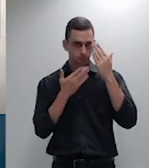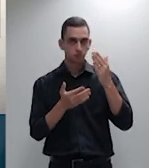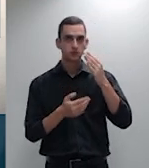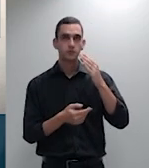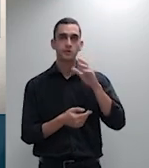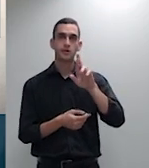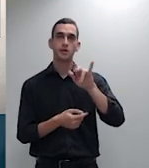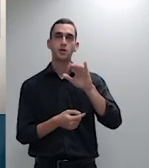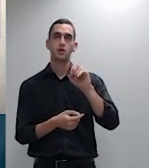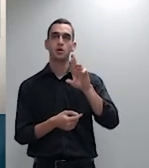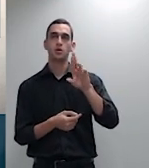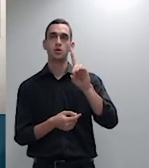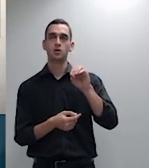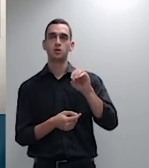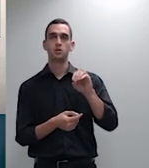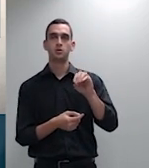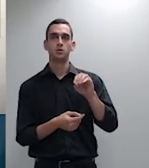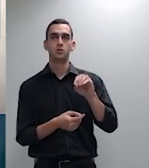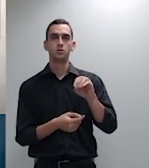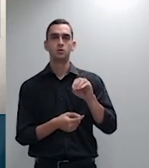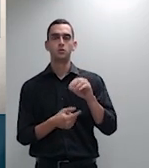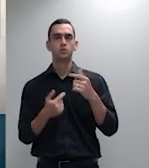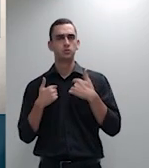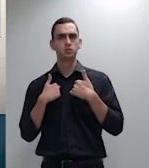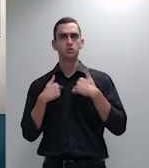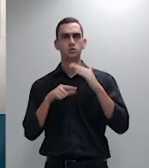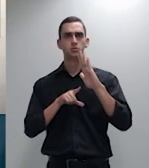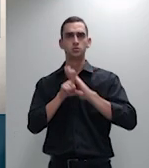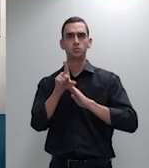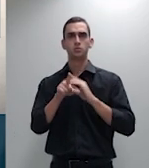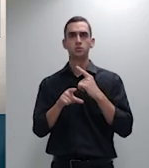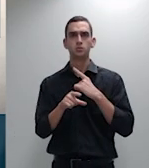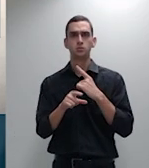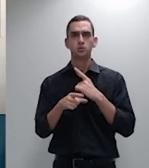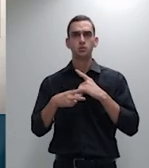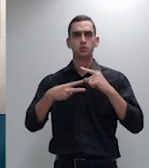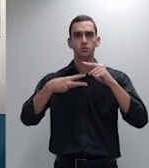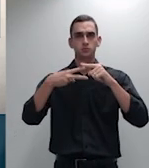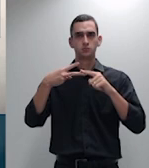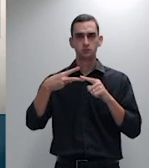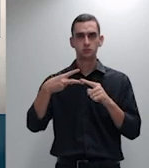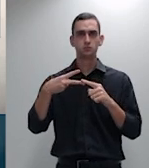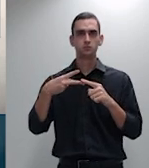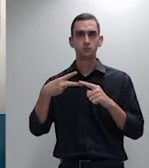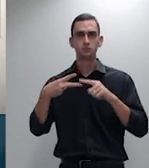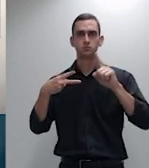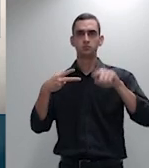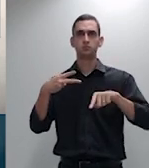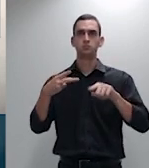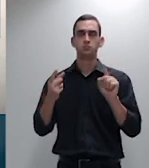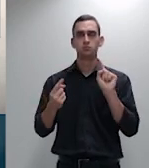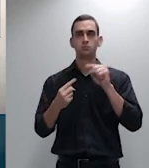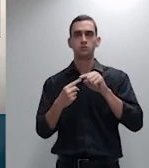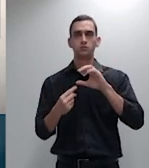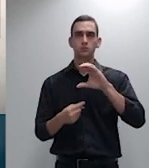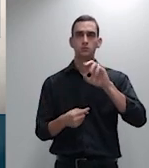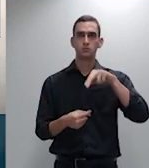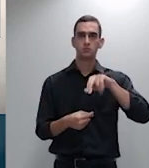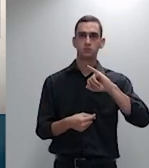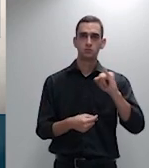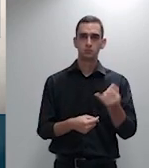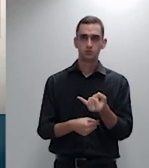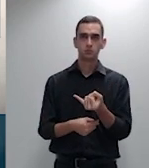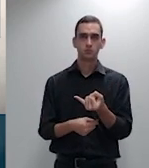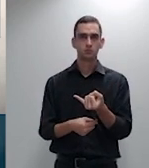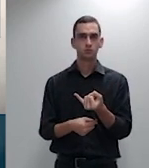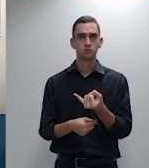minhas são questões que são metas do CNJ ações de 17 e 18 que nós estamos tentando finalizar se